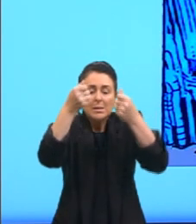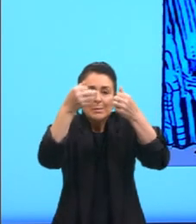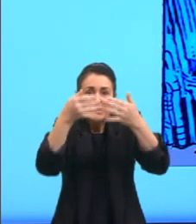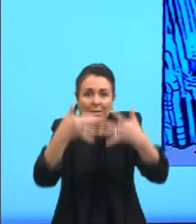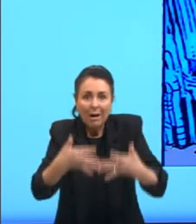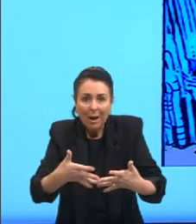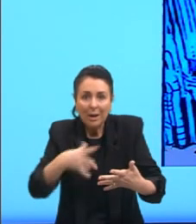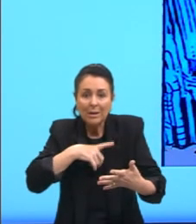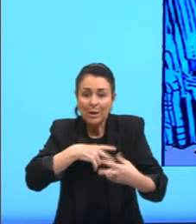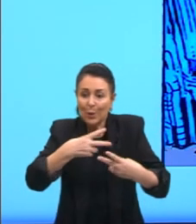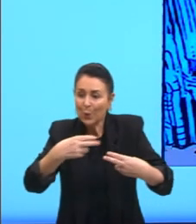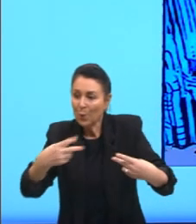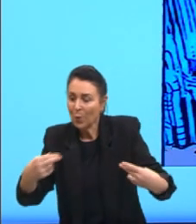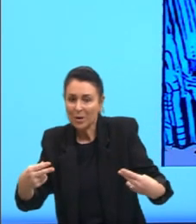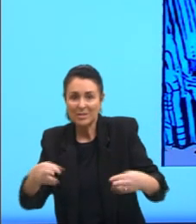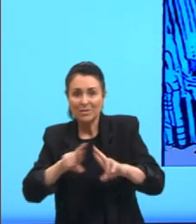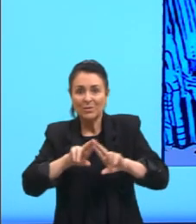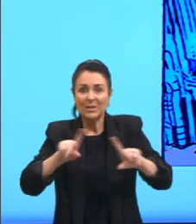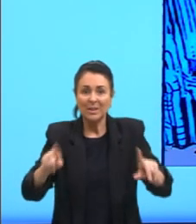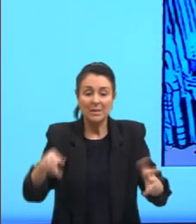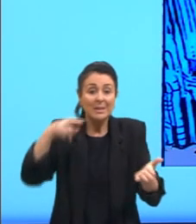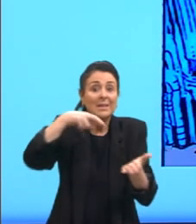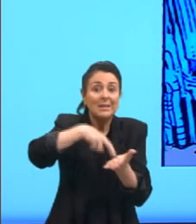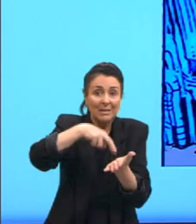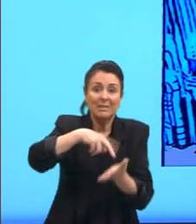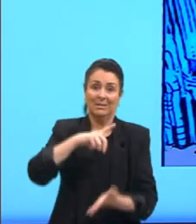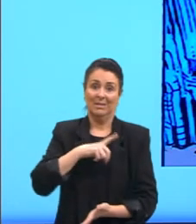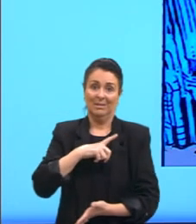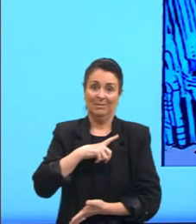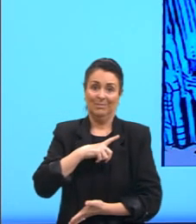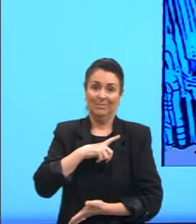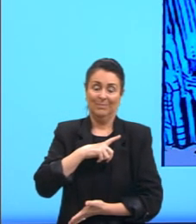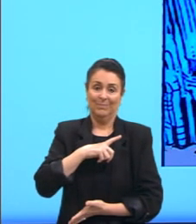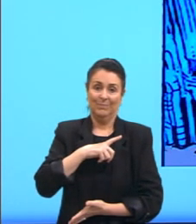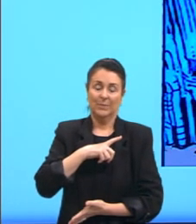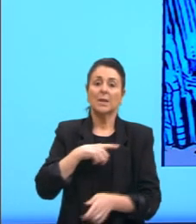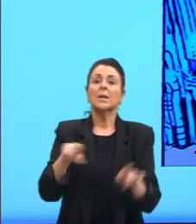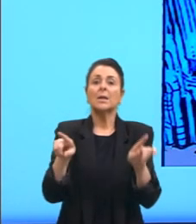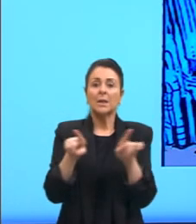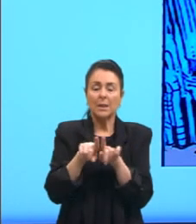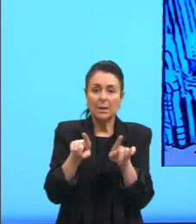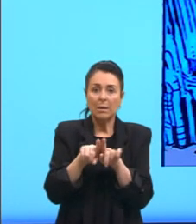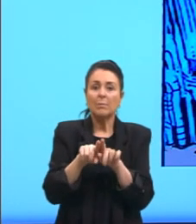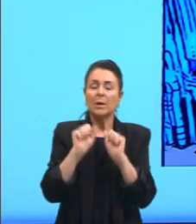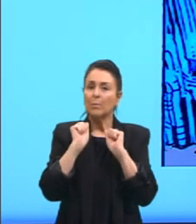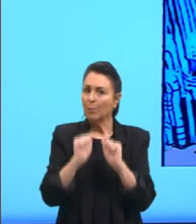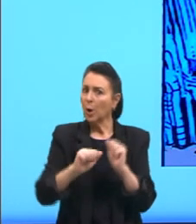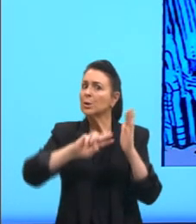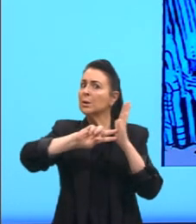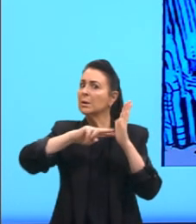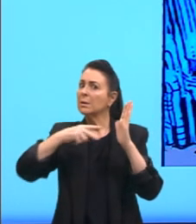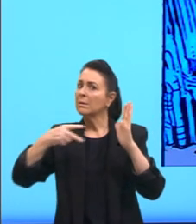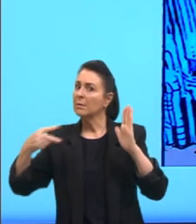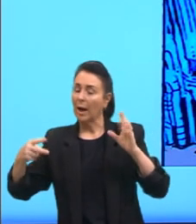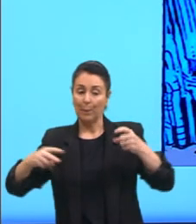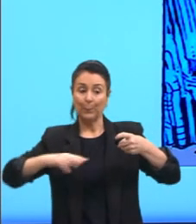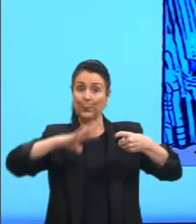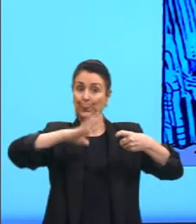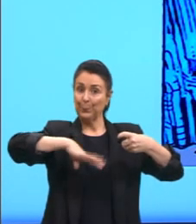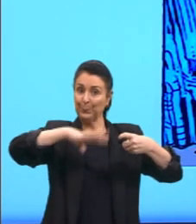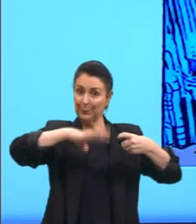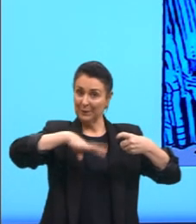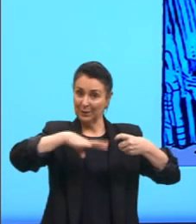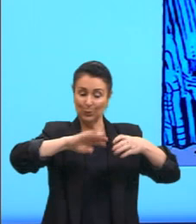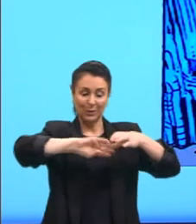realidade em si, como ela é. O que também a gente pode retratar do mito da caverna, do mundo da